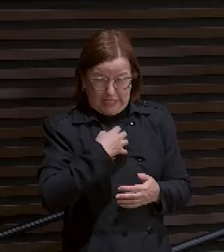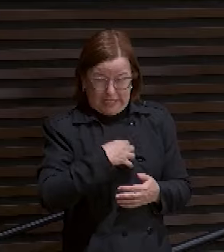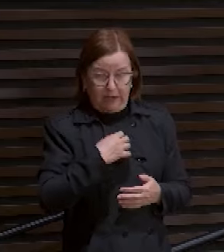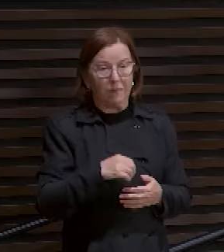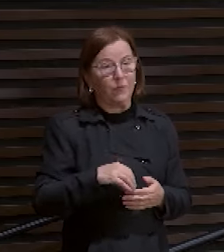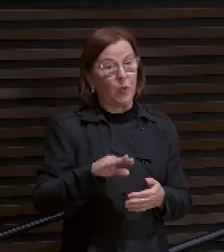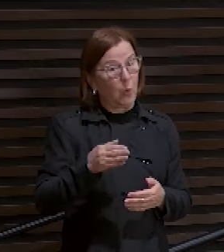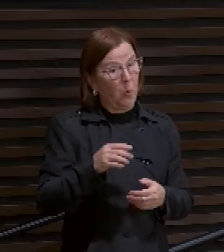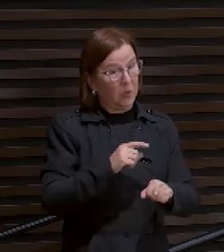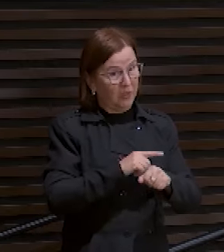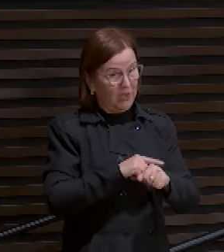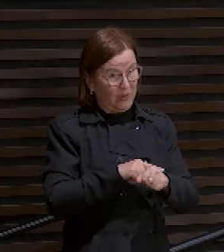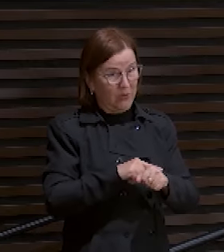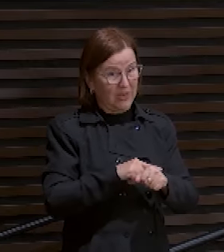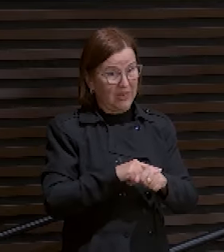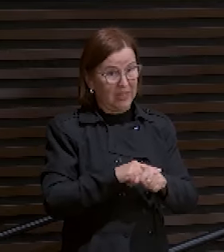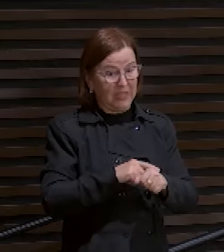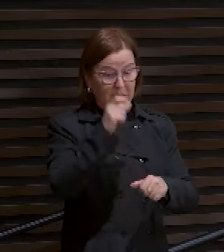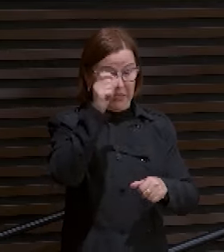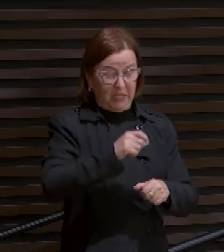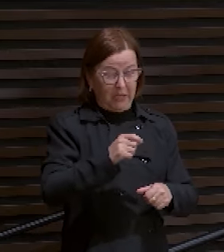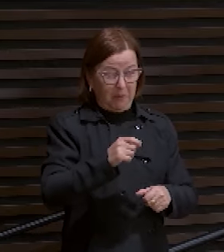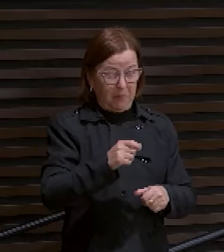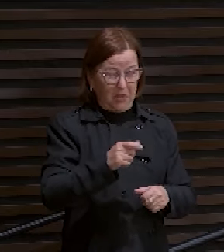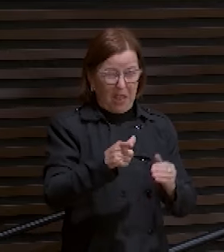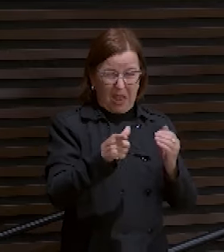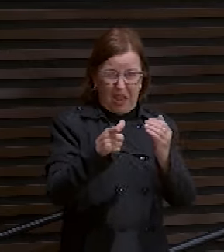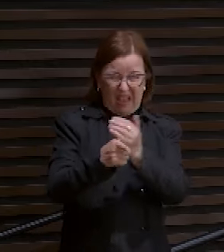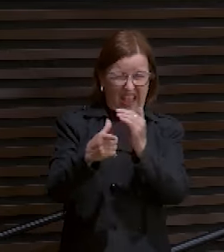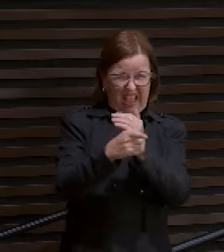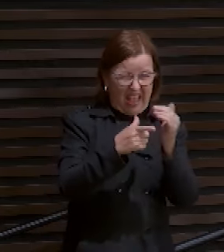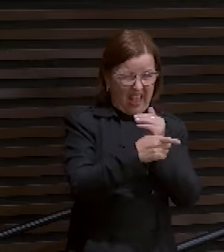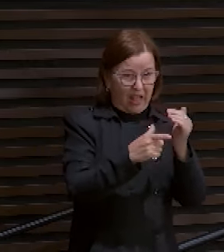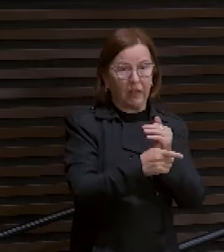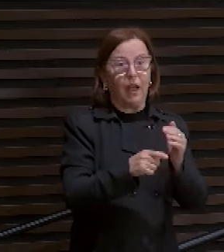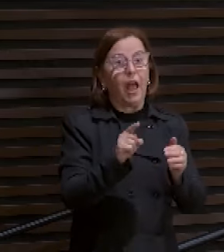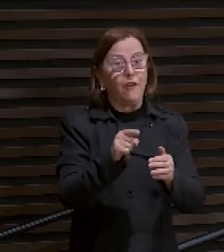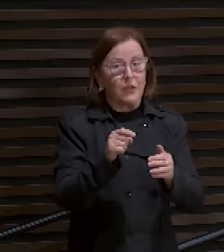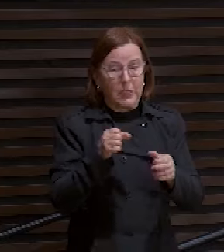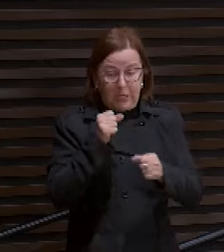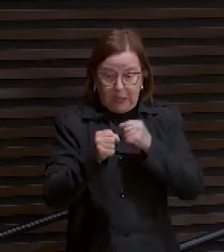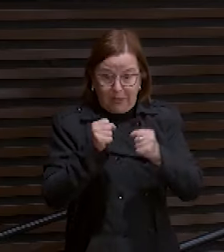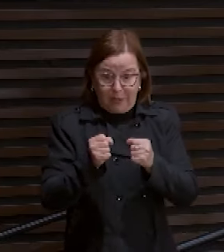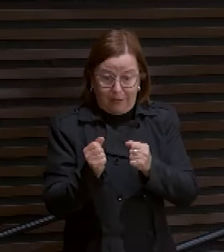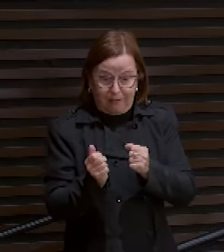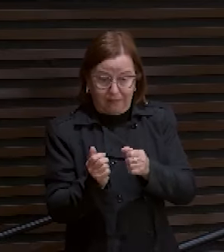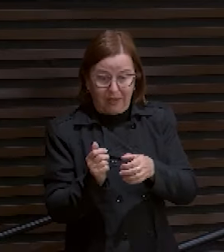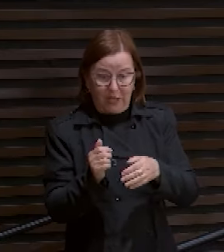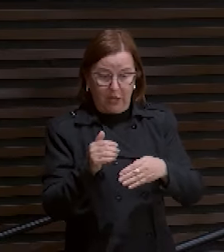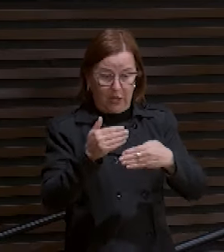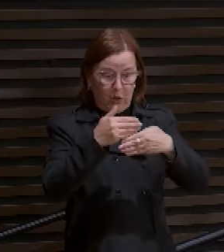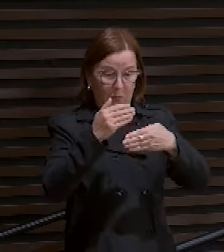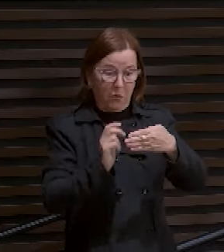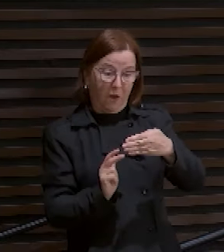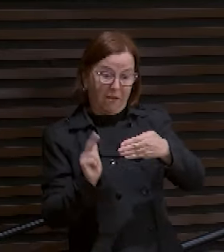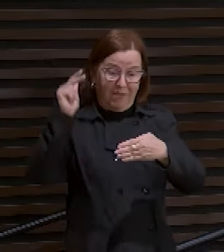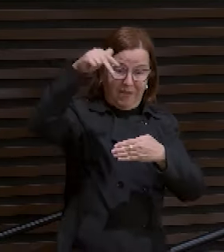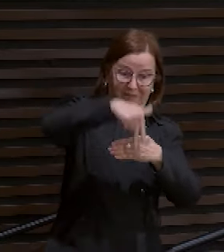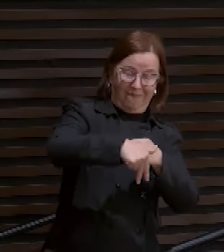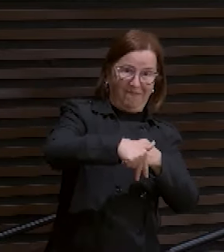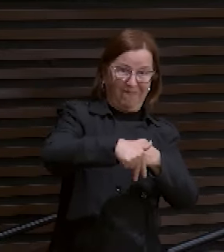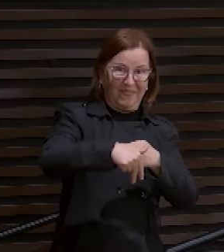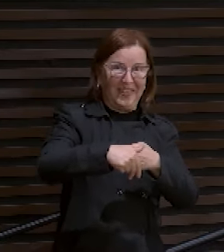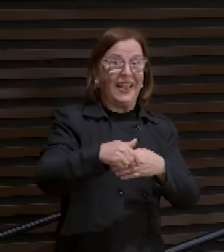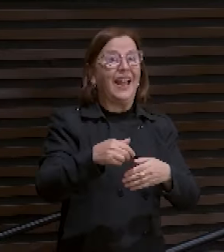tiro com o revólver lá, você tem que correr. E você pula o muro que você... Como é que eu pulei? Graças à adrenalina. Mas adrenalina lá na tua